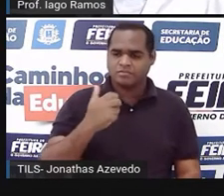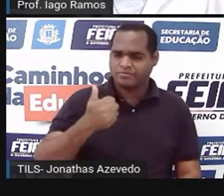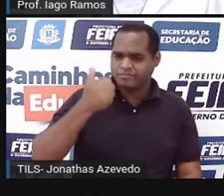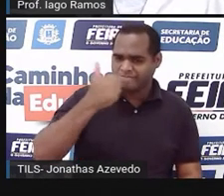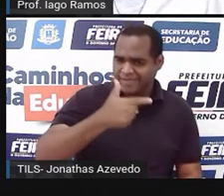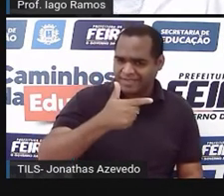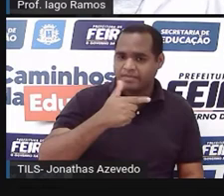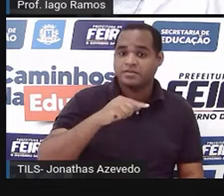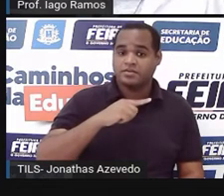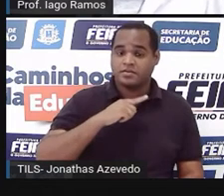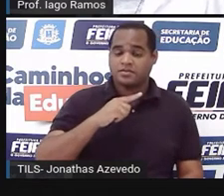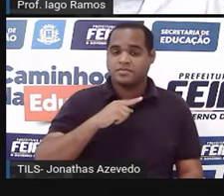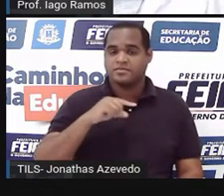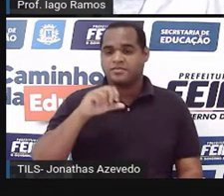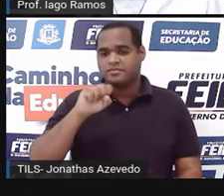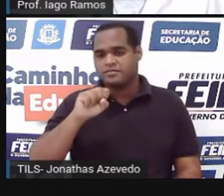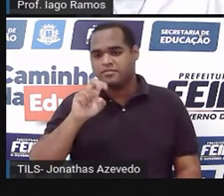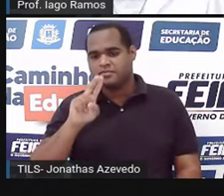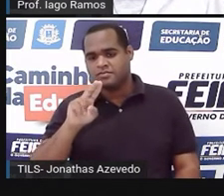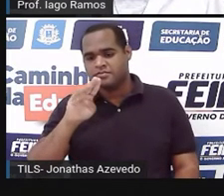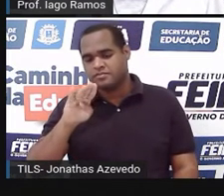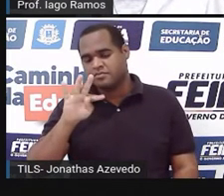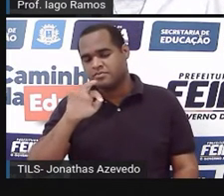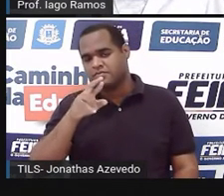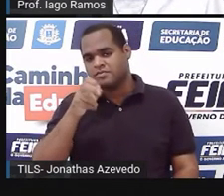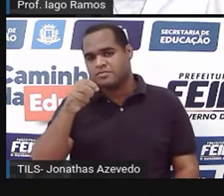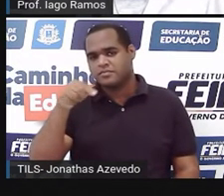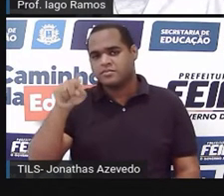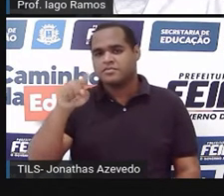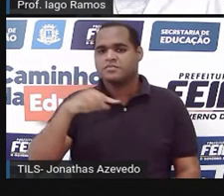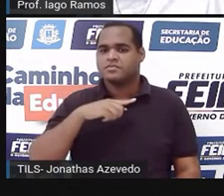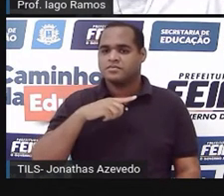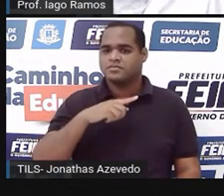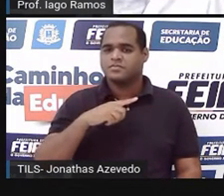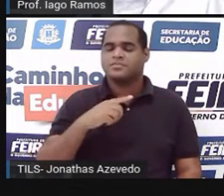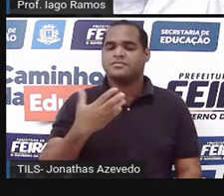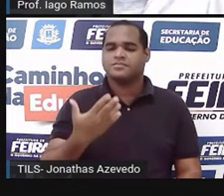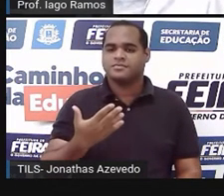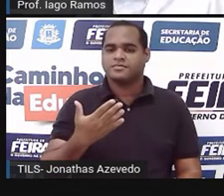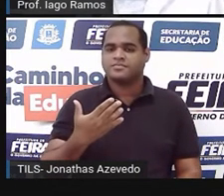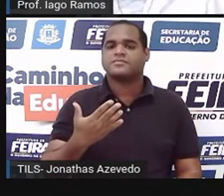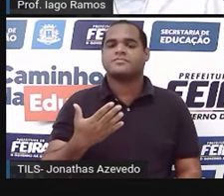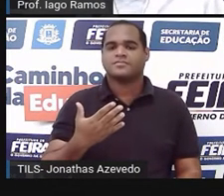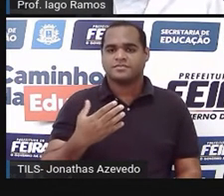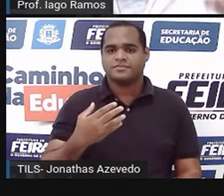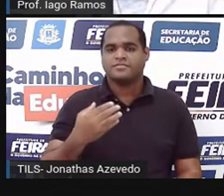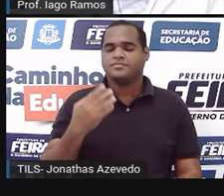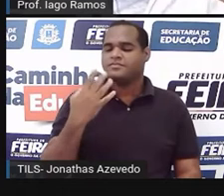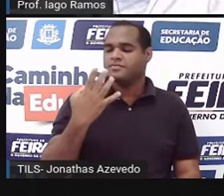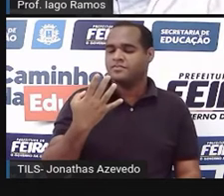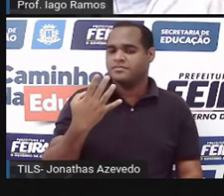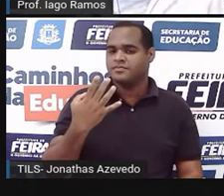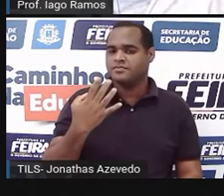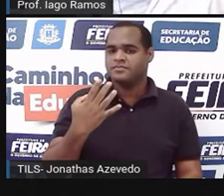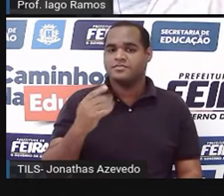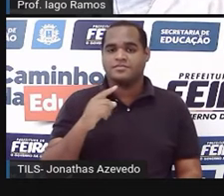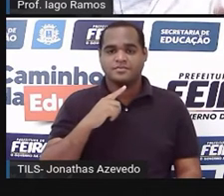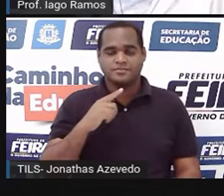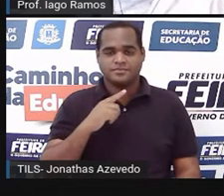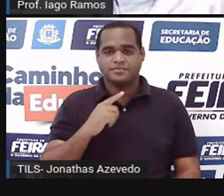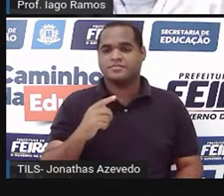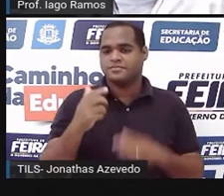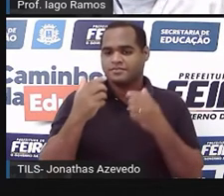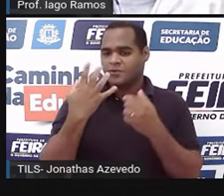do que a subtração entre os que sobraram, entre 4 e 3. só que aqui você tem que fazer 4